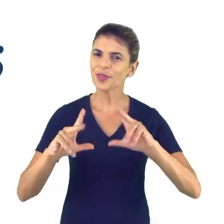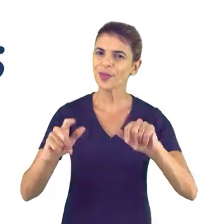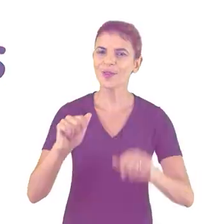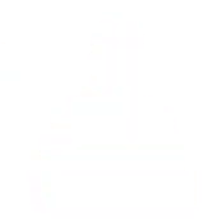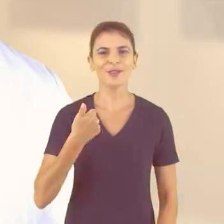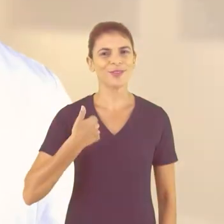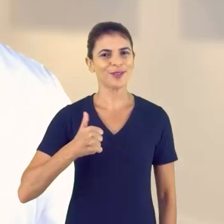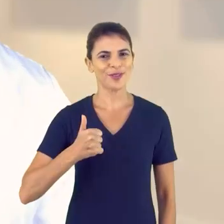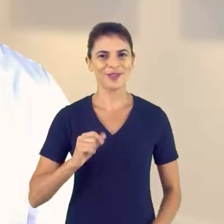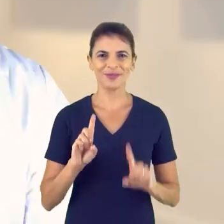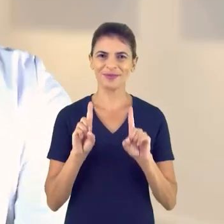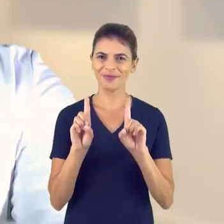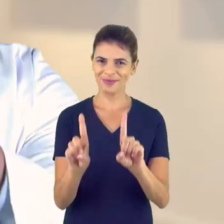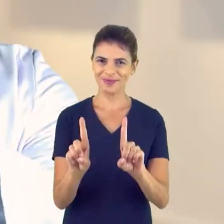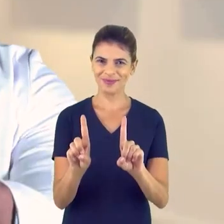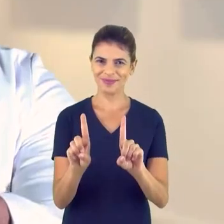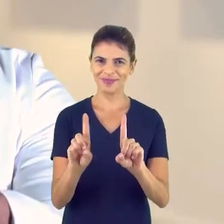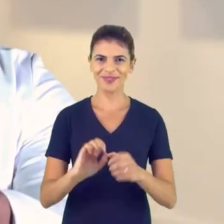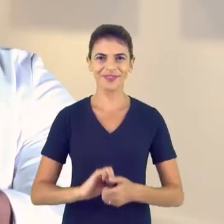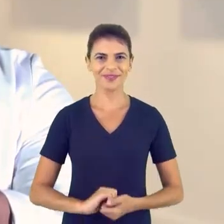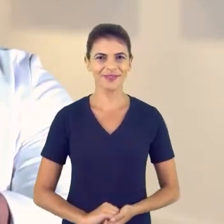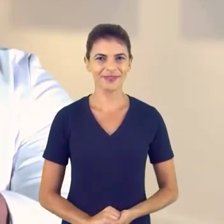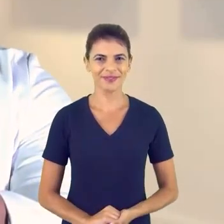Feliz seu progressista, somos todos 11!